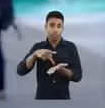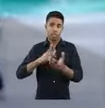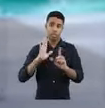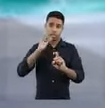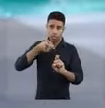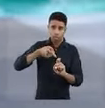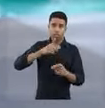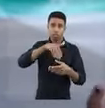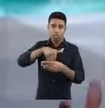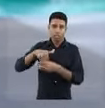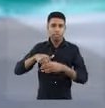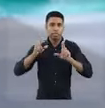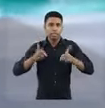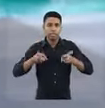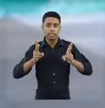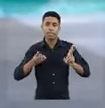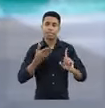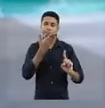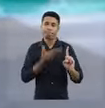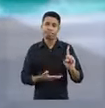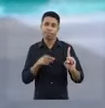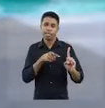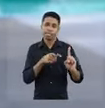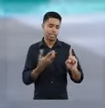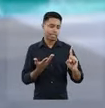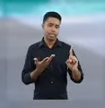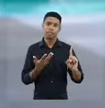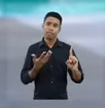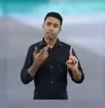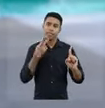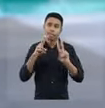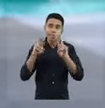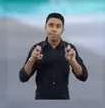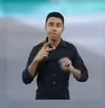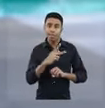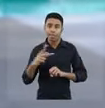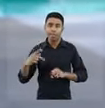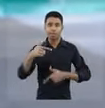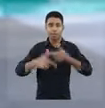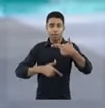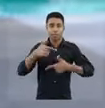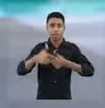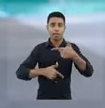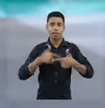o assédio eleitoral sempre vai envolver grupos vulneráveis porque está tratando do trabalhador